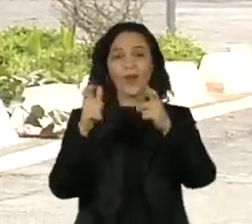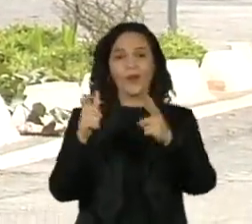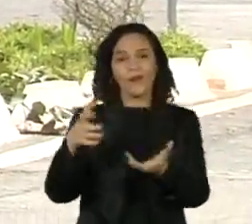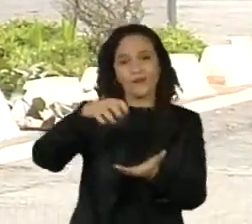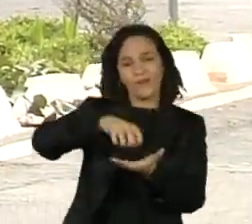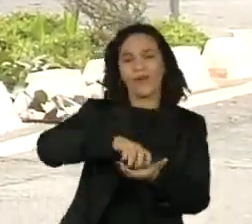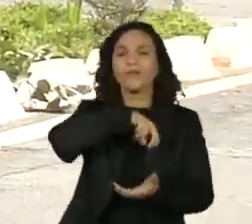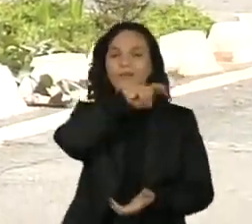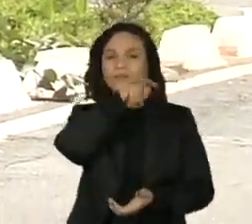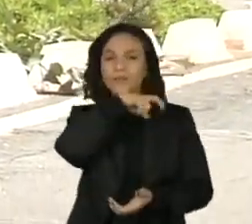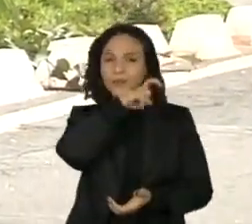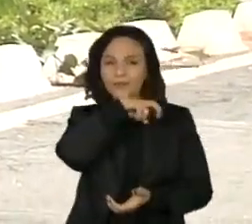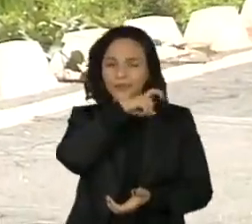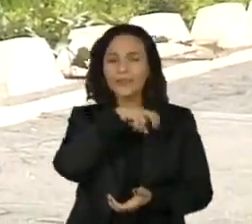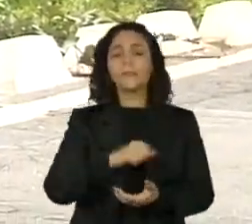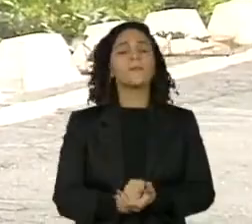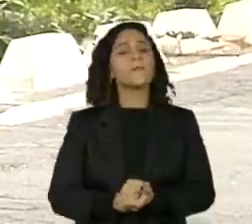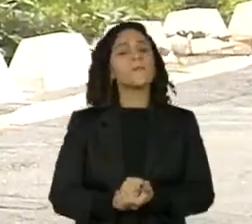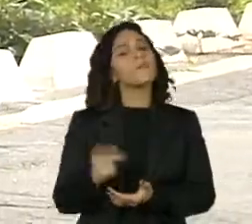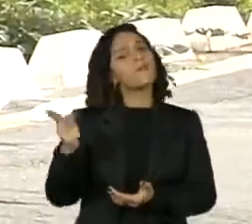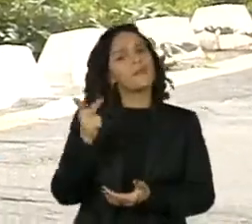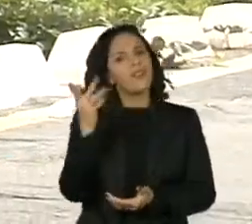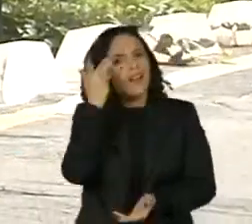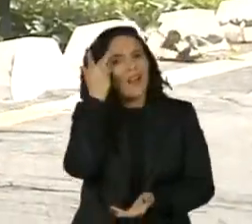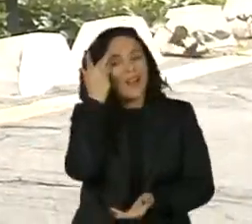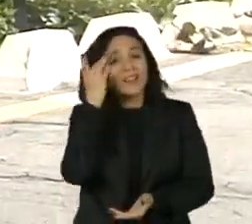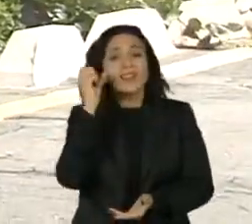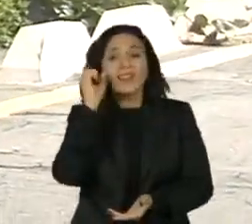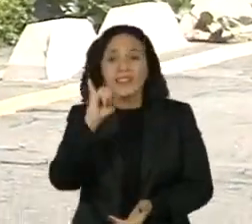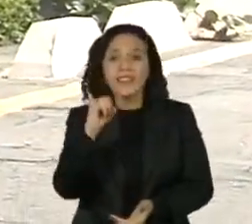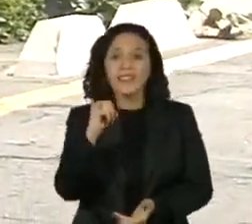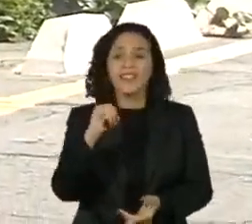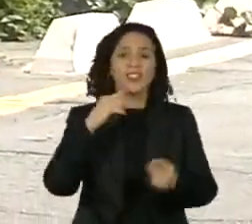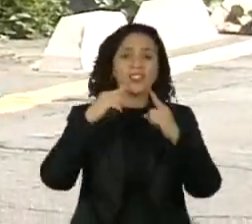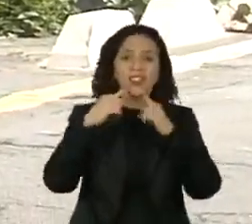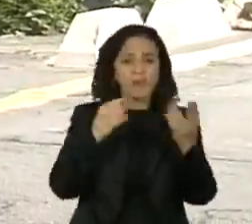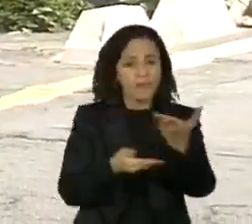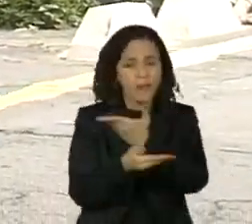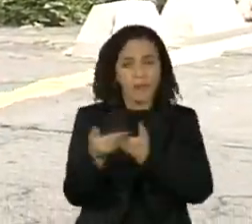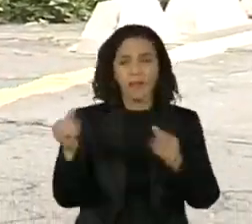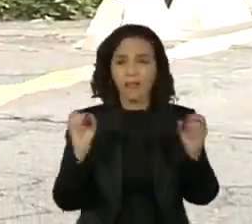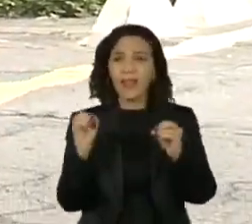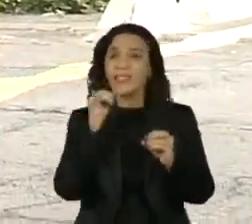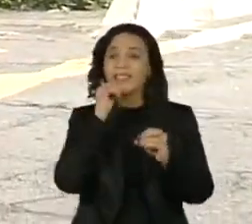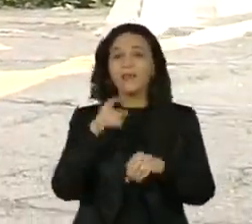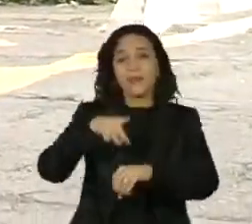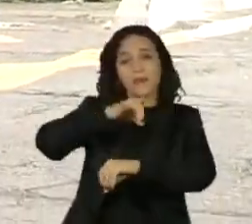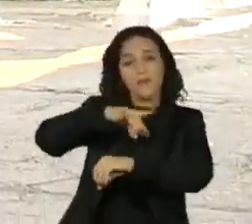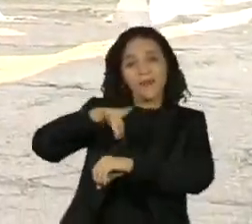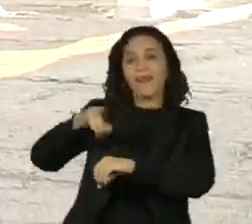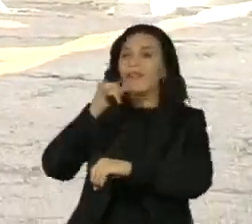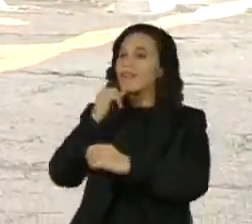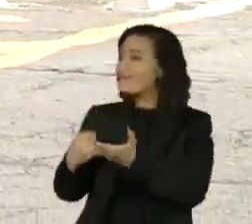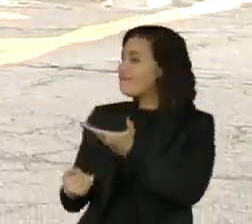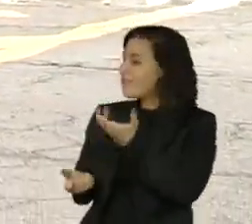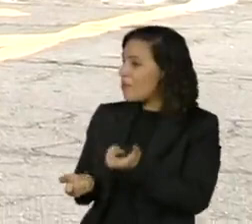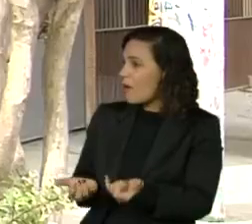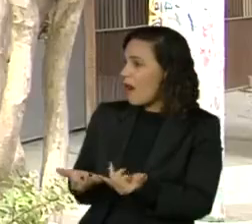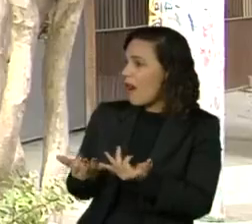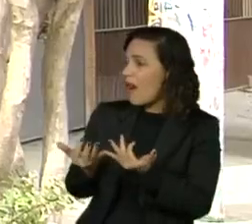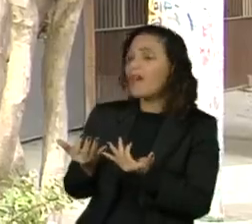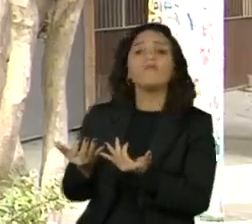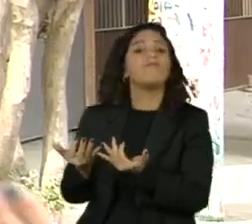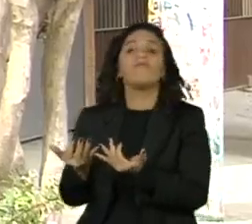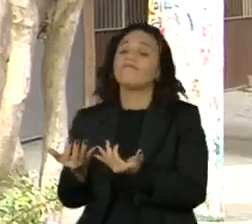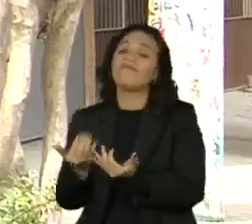Butantan, na zona oeste da capital, acreditam que, sem esse diálogo, projetos como o do Jardim Sem Chuva sairiam do papel.